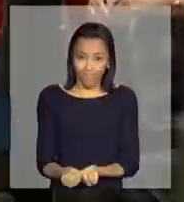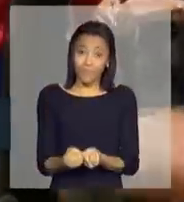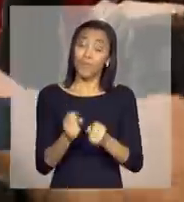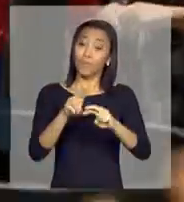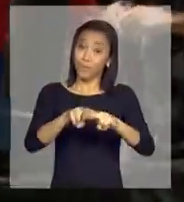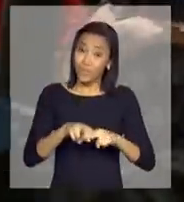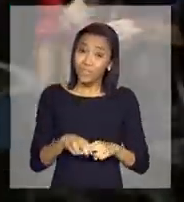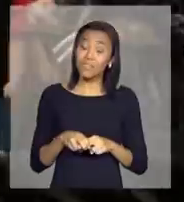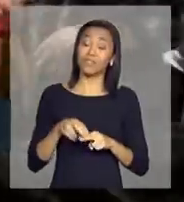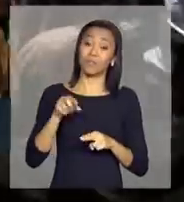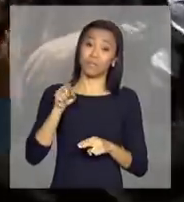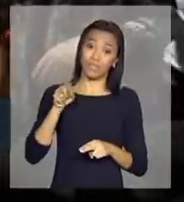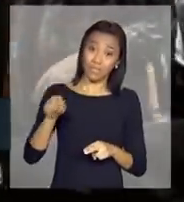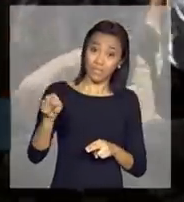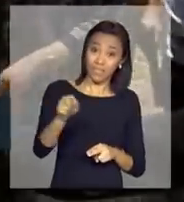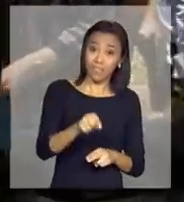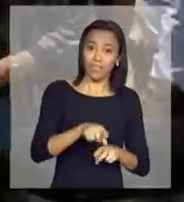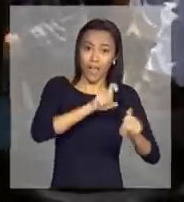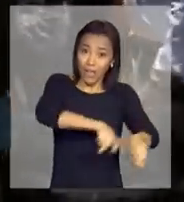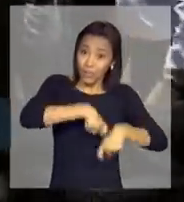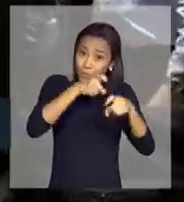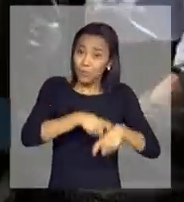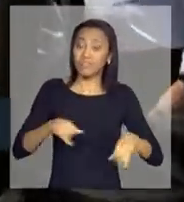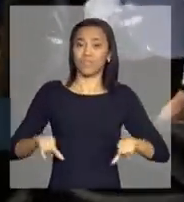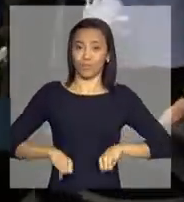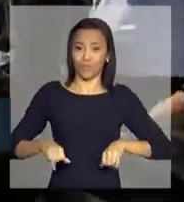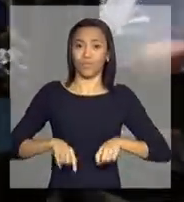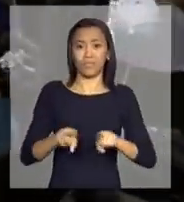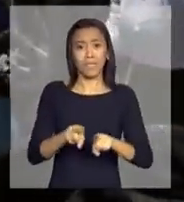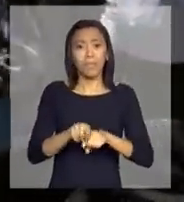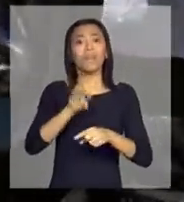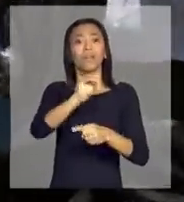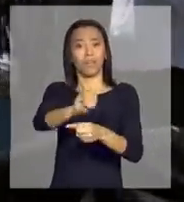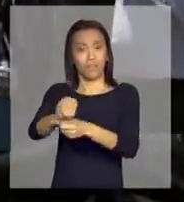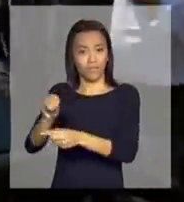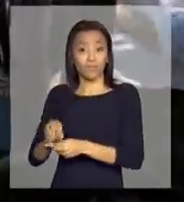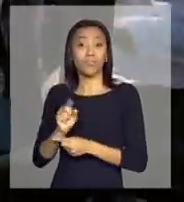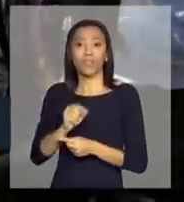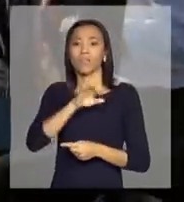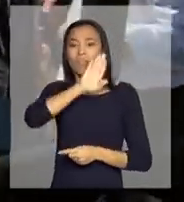afetados a produção agrícola e também a criação de animais.